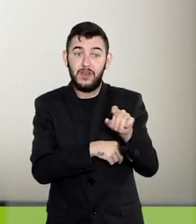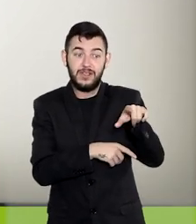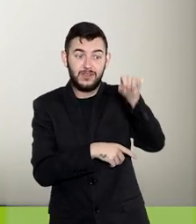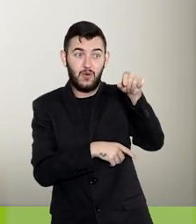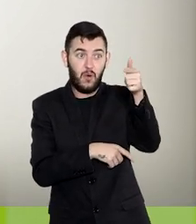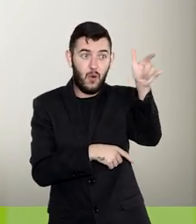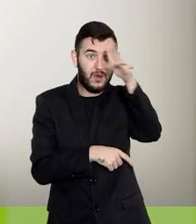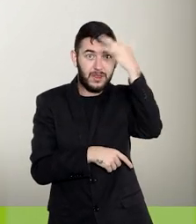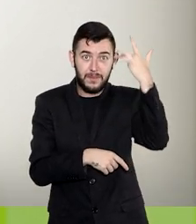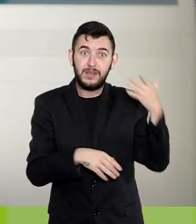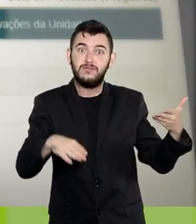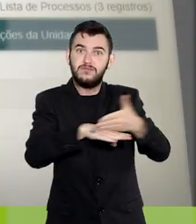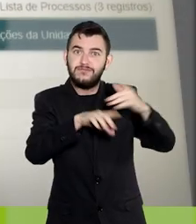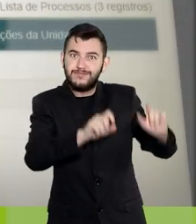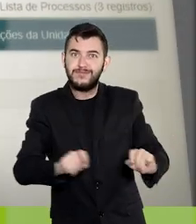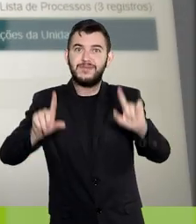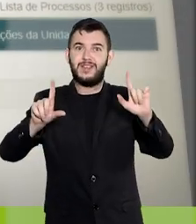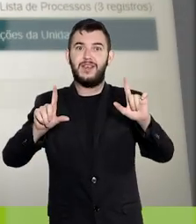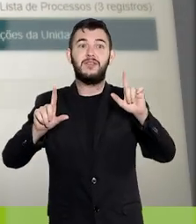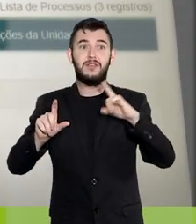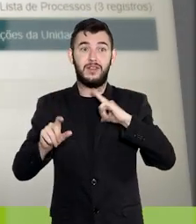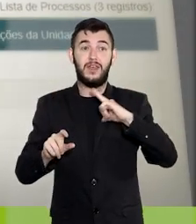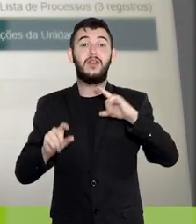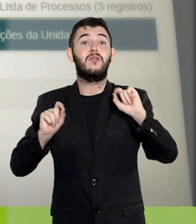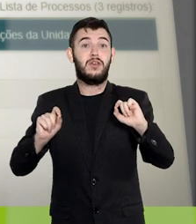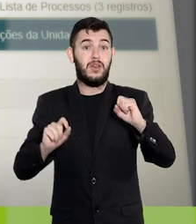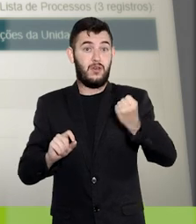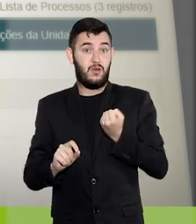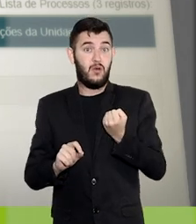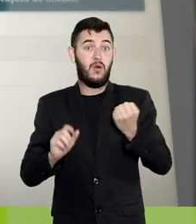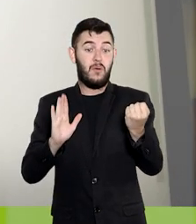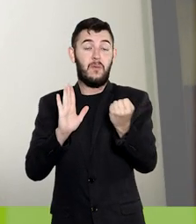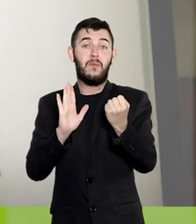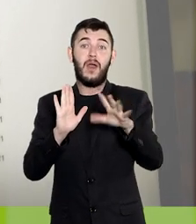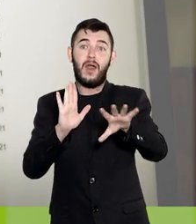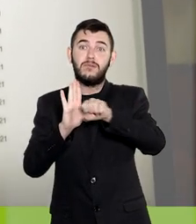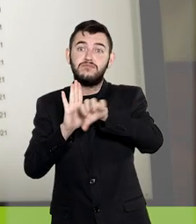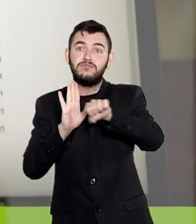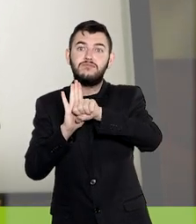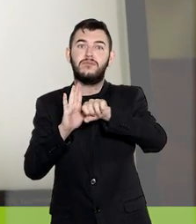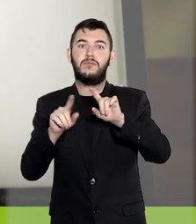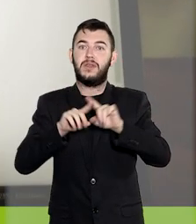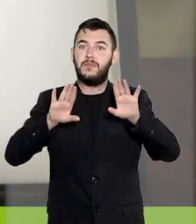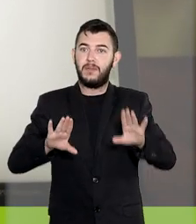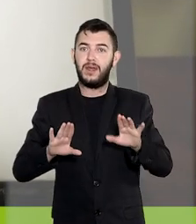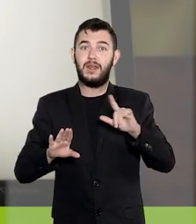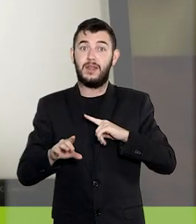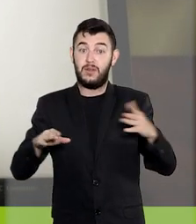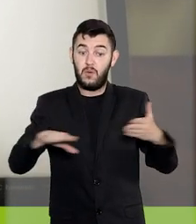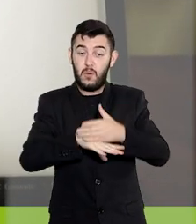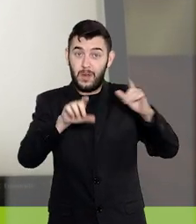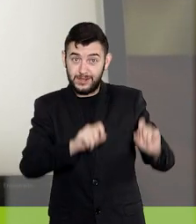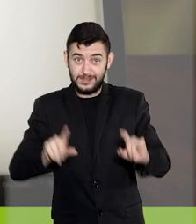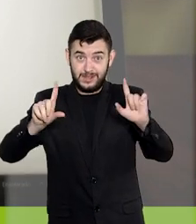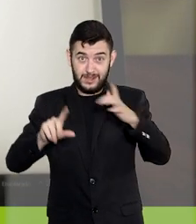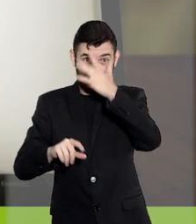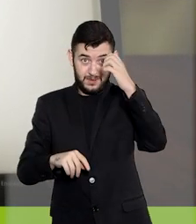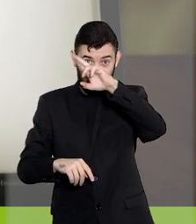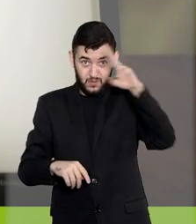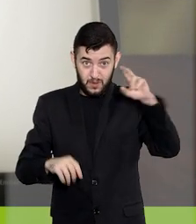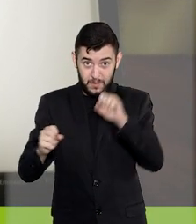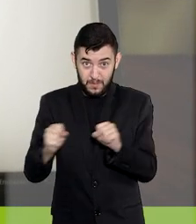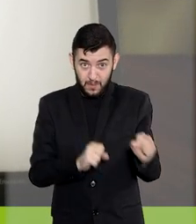de acesso a outro usuário, clicando neste botão. Além da credencial de acesso, o